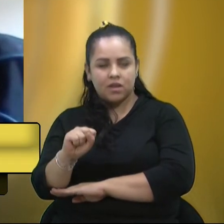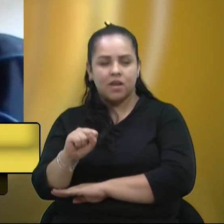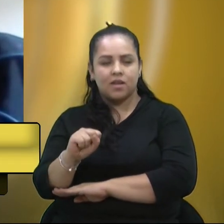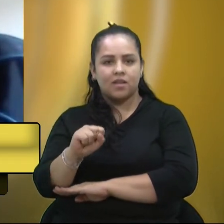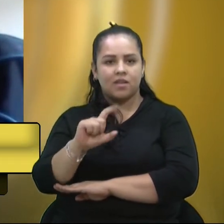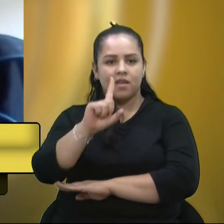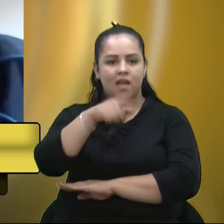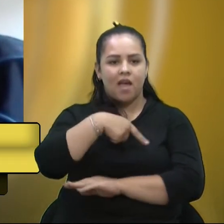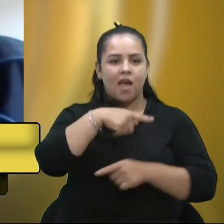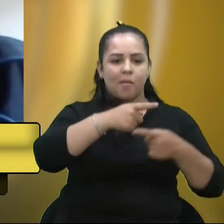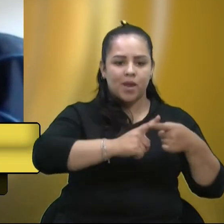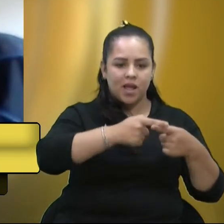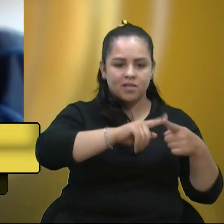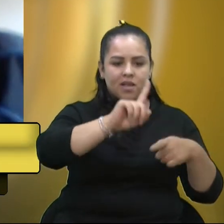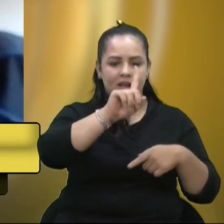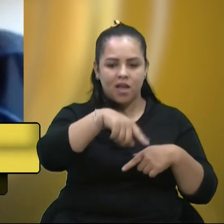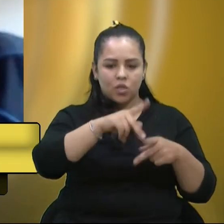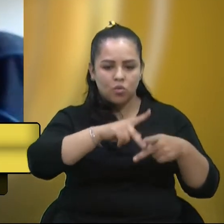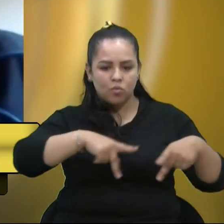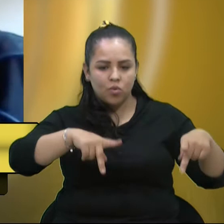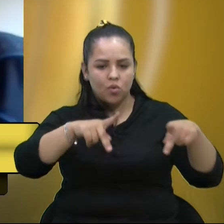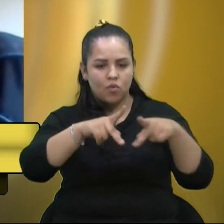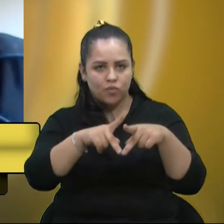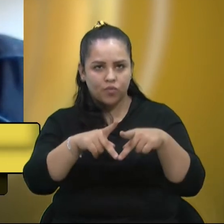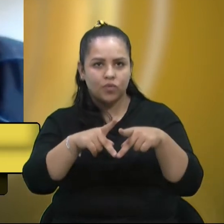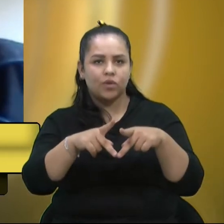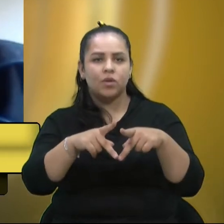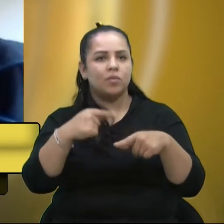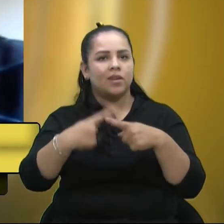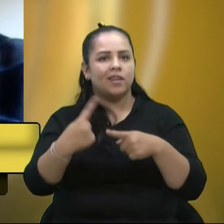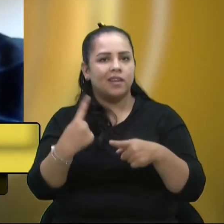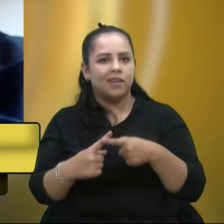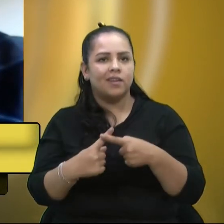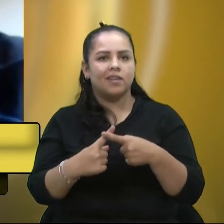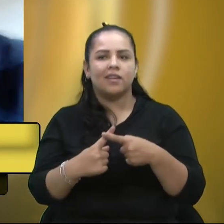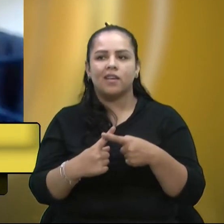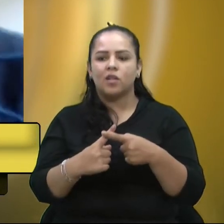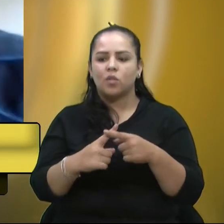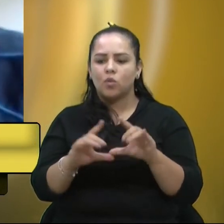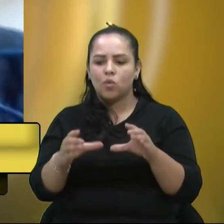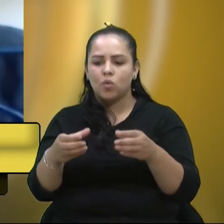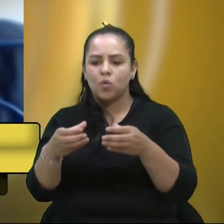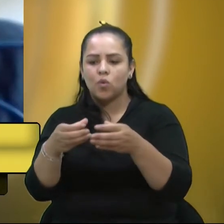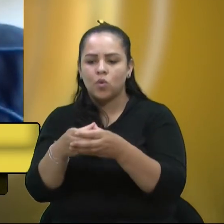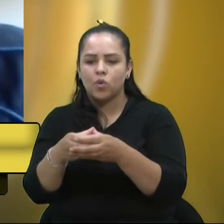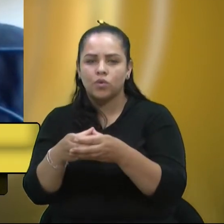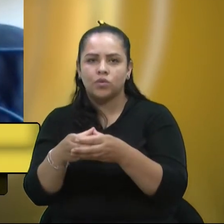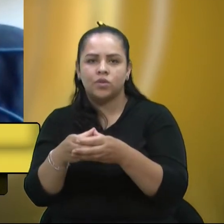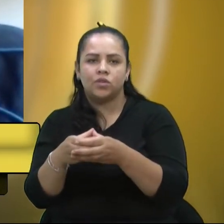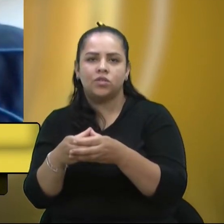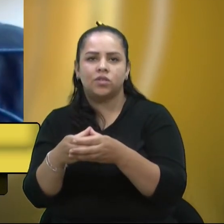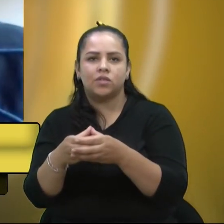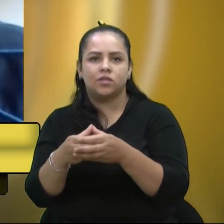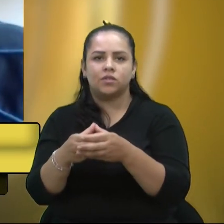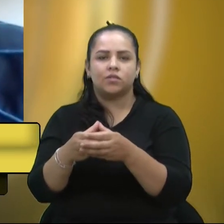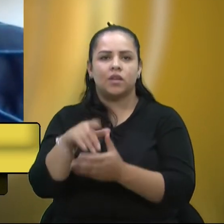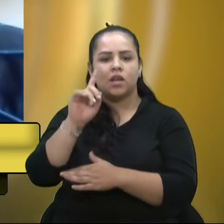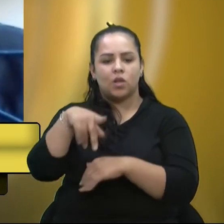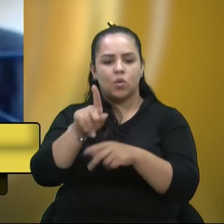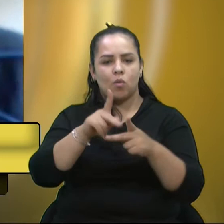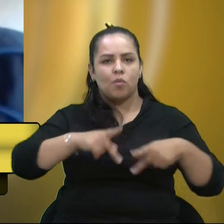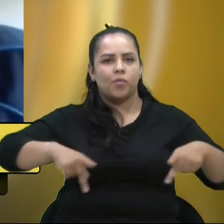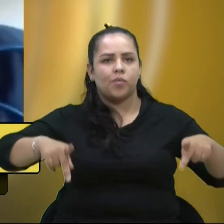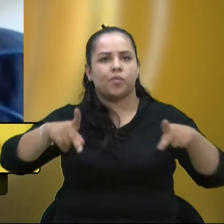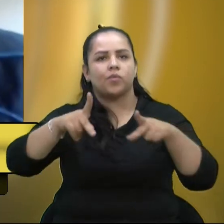E acho que a cidade é do povo e de quem compõe a cidade como o céu é do condor. Nesse sentido, todas as medidas,